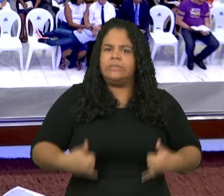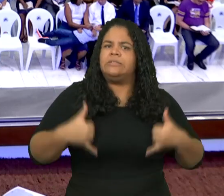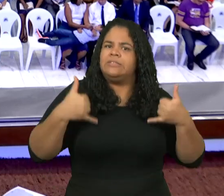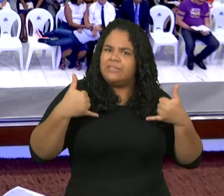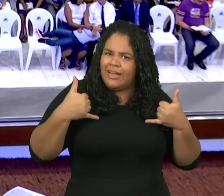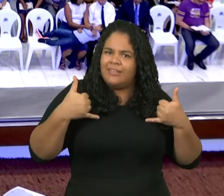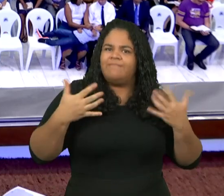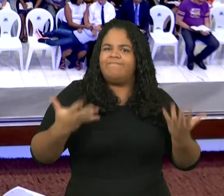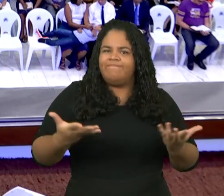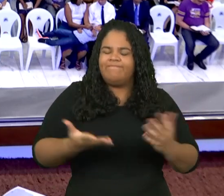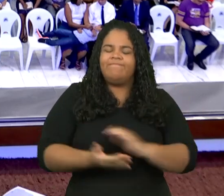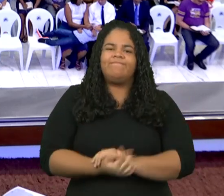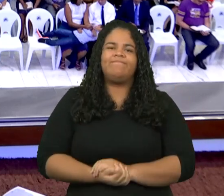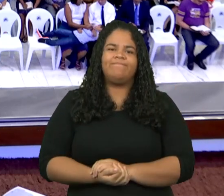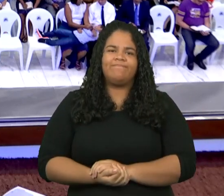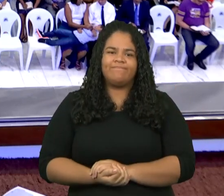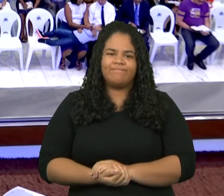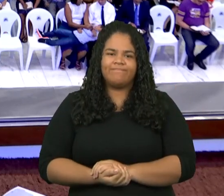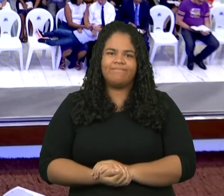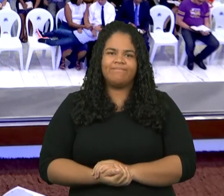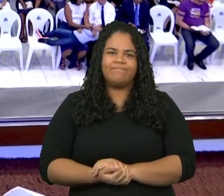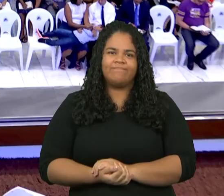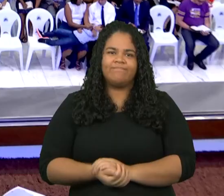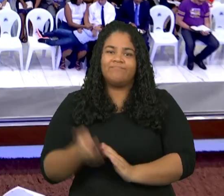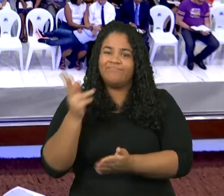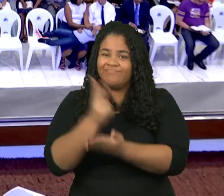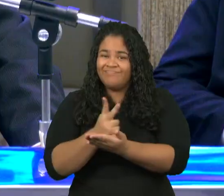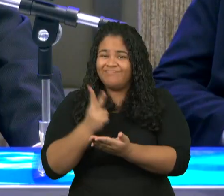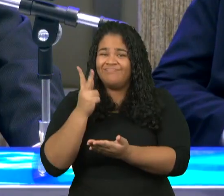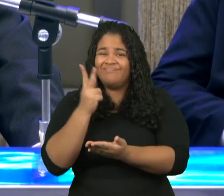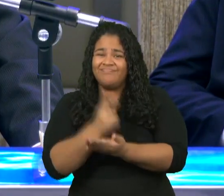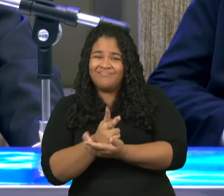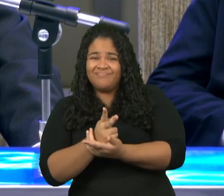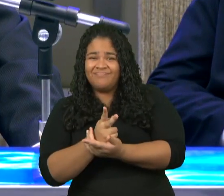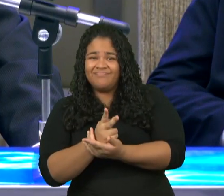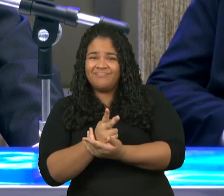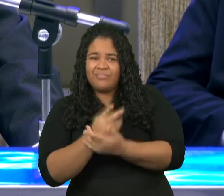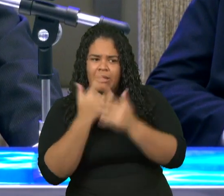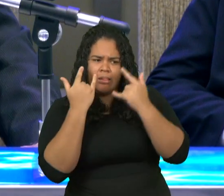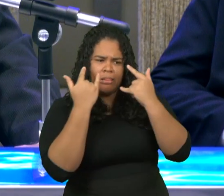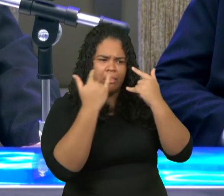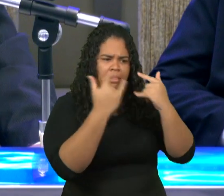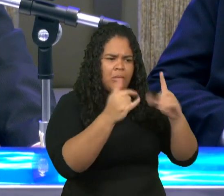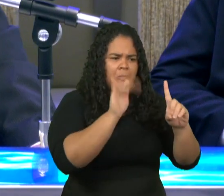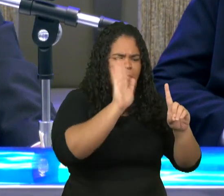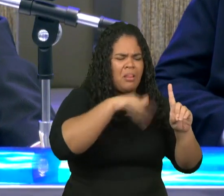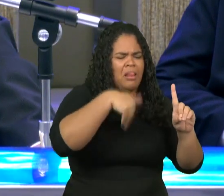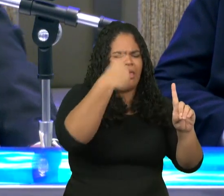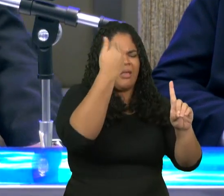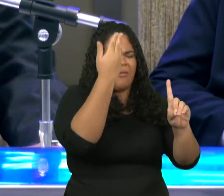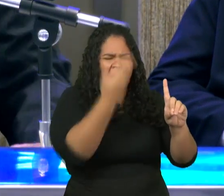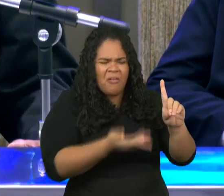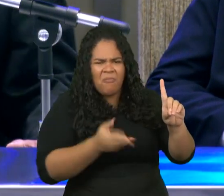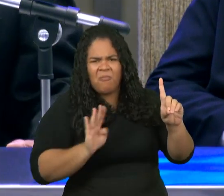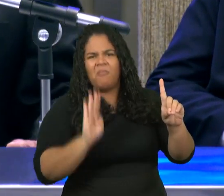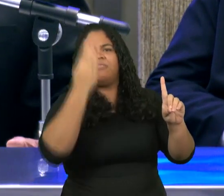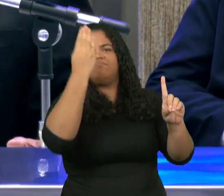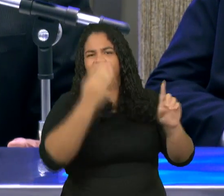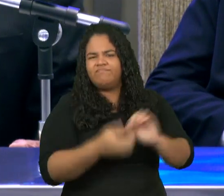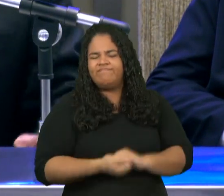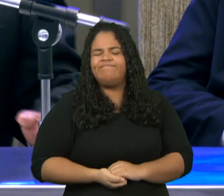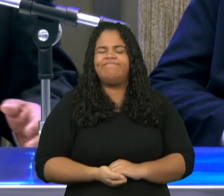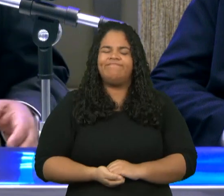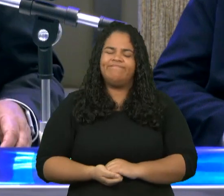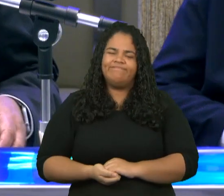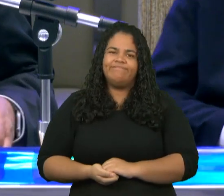admirando as pessoas por causa do interesse. De forma que, quando nós vemos